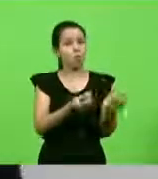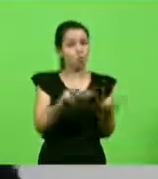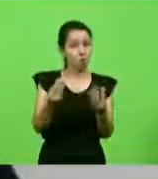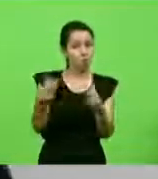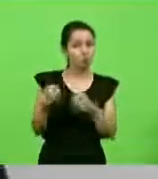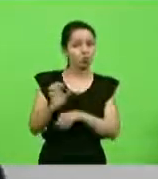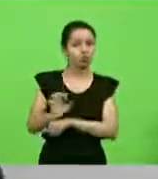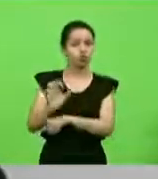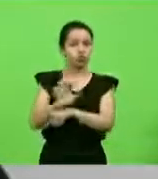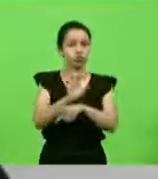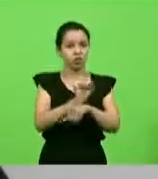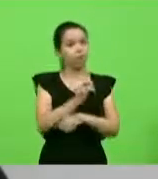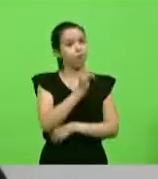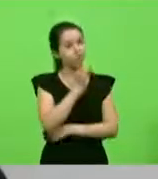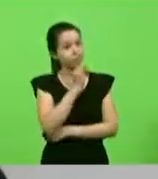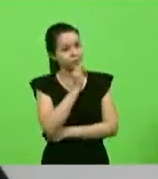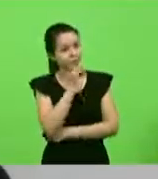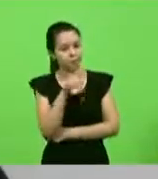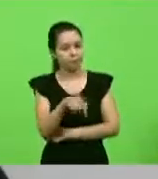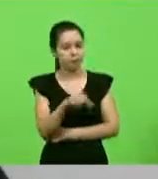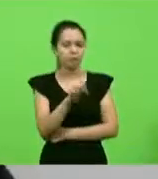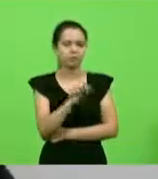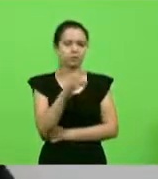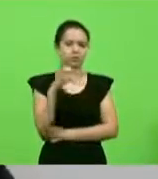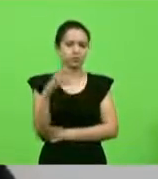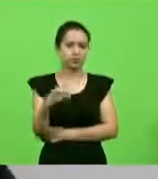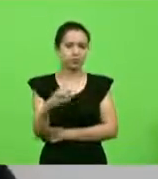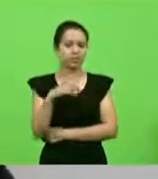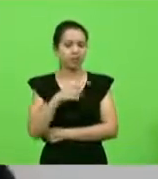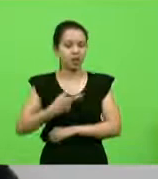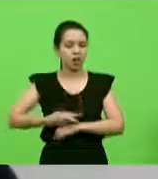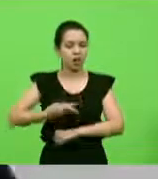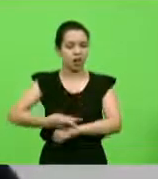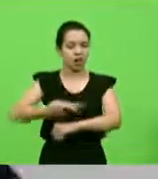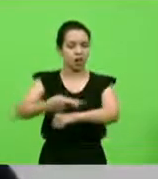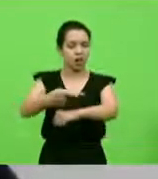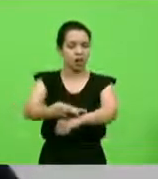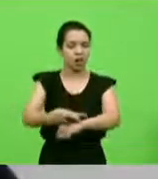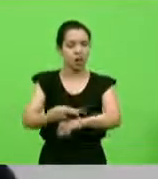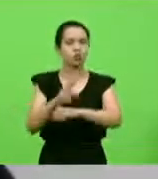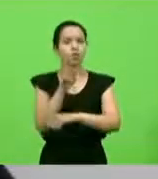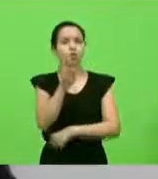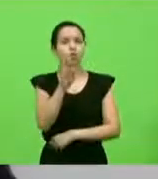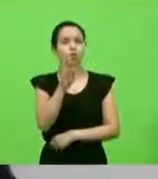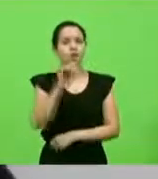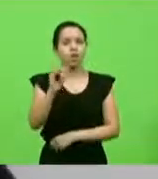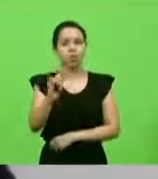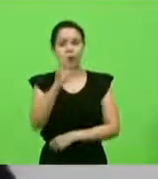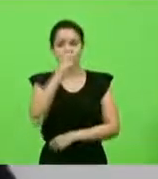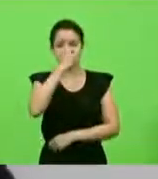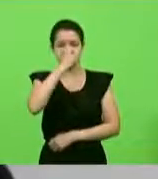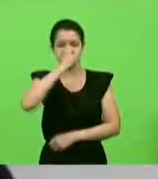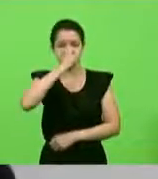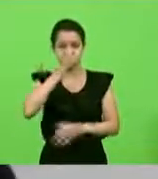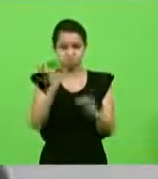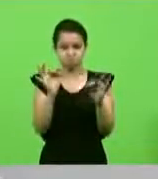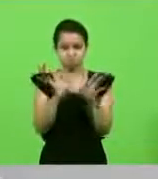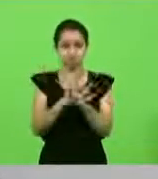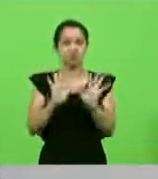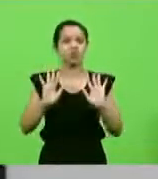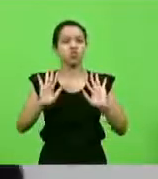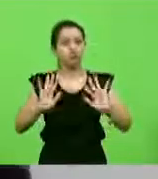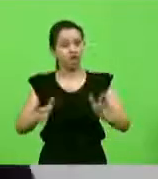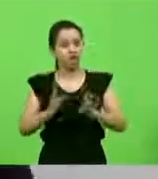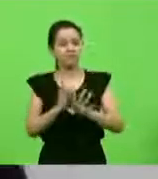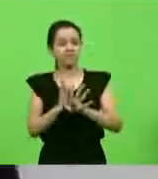e um exemplo é Santa Catarina, com leitos de unidade de terapia intensiva lotadas e fila de